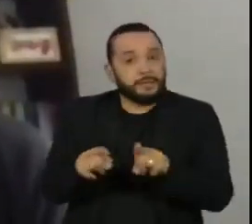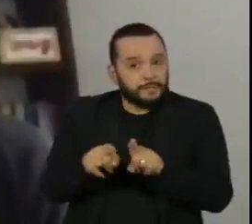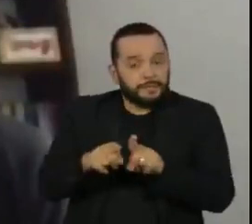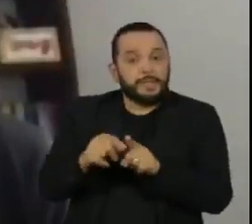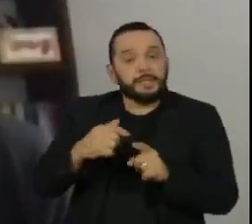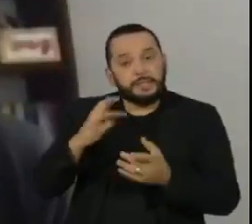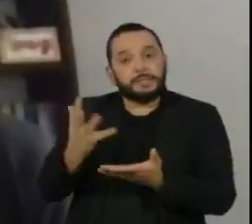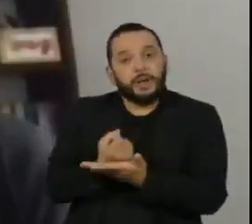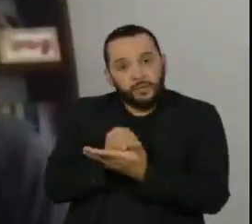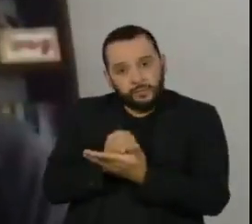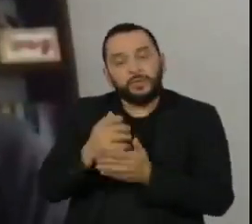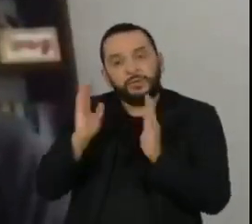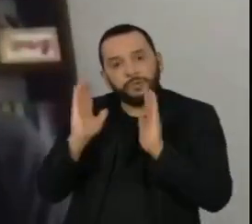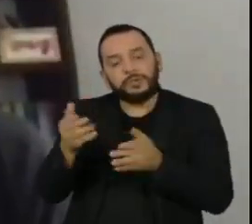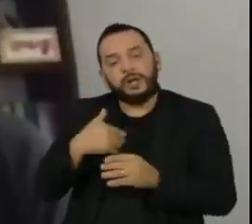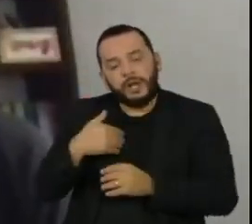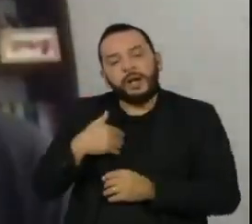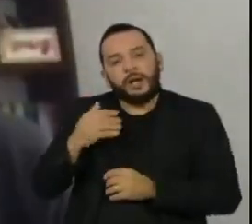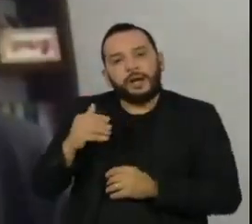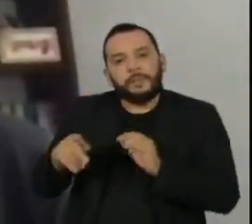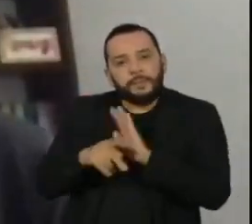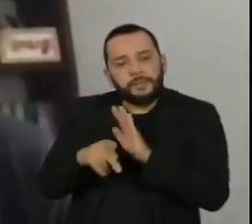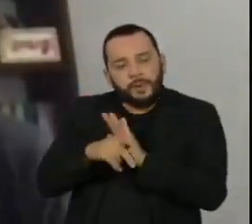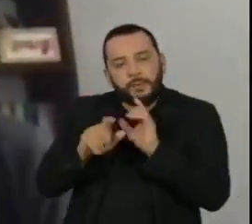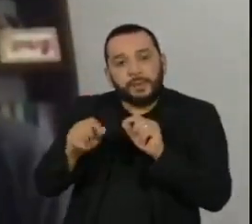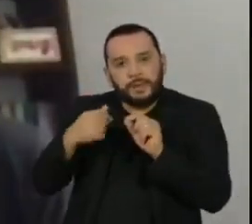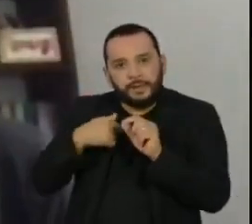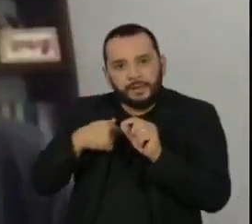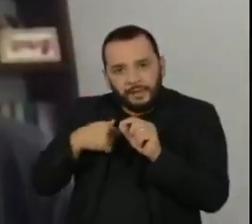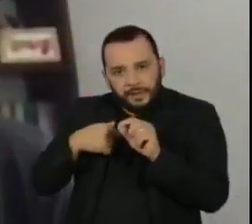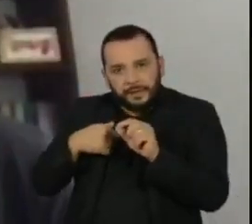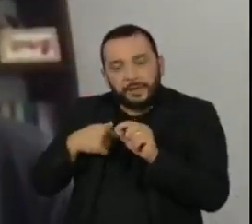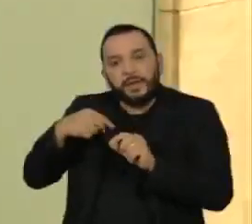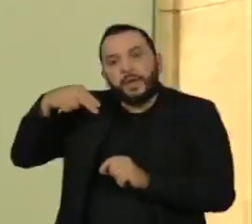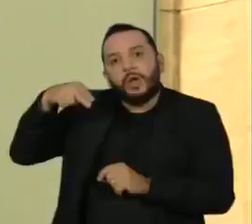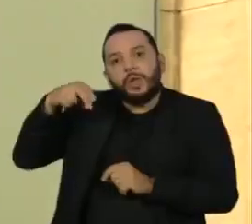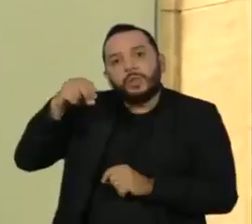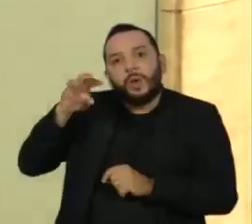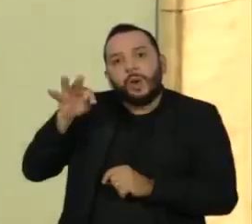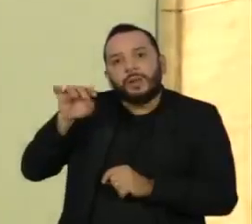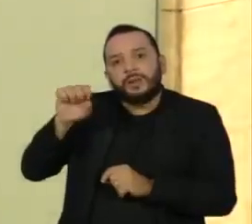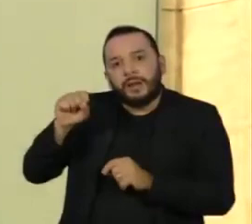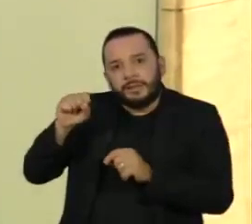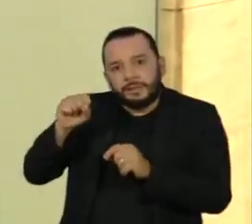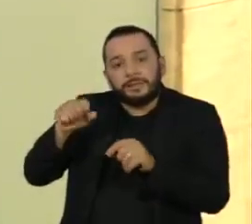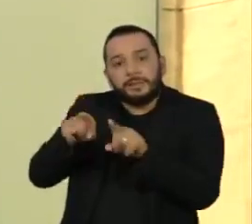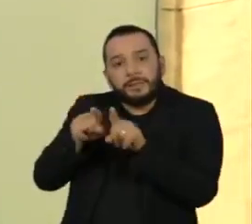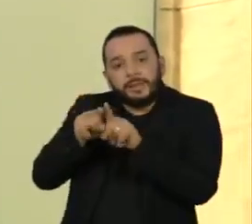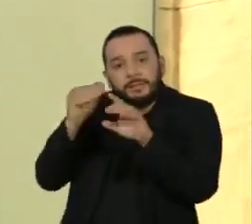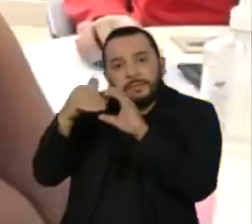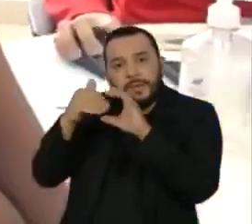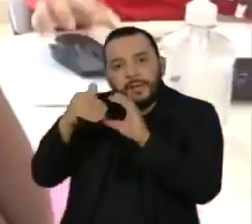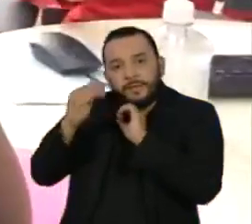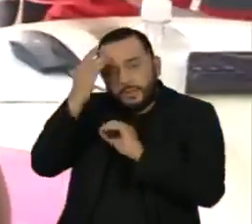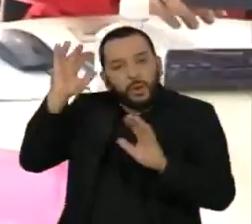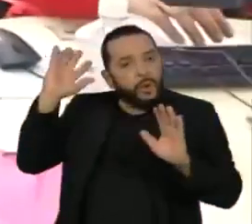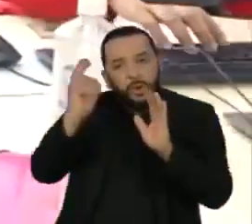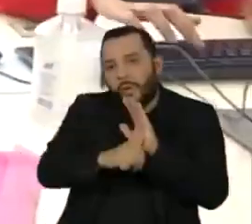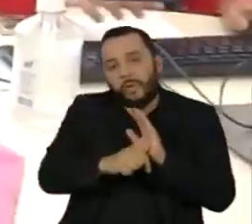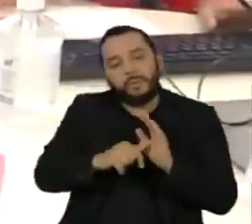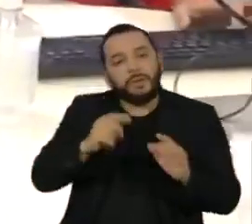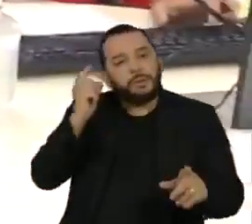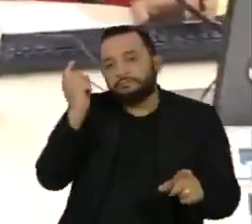notas, colocado num e-mail e aí também facilita a vida do fraudador. O Procon de São Paulo informou que notificou